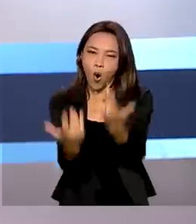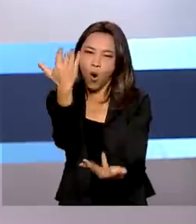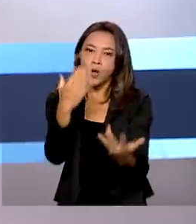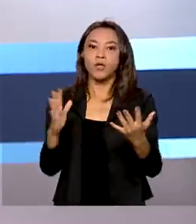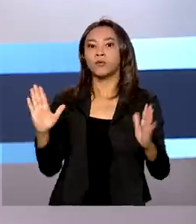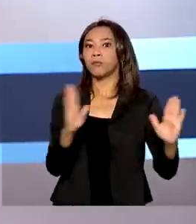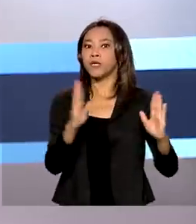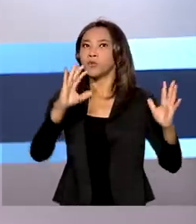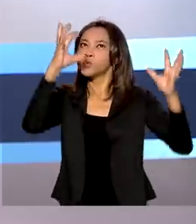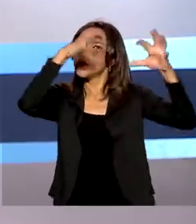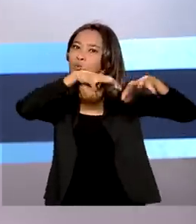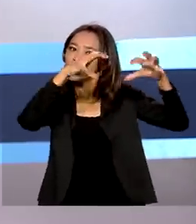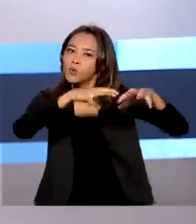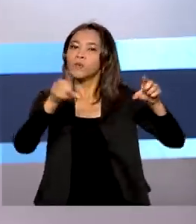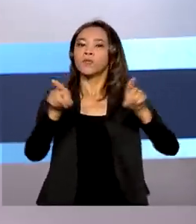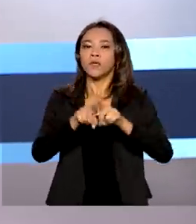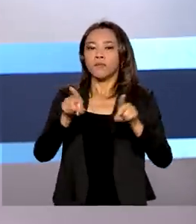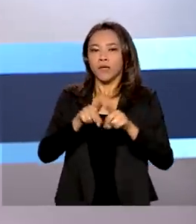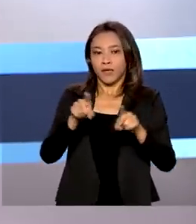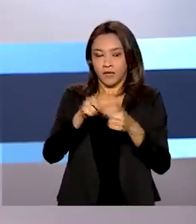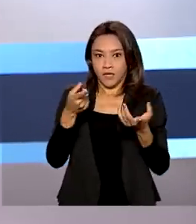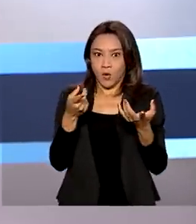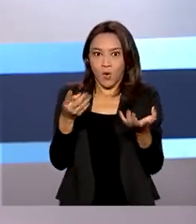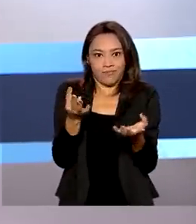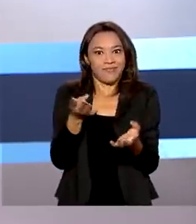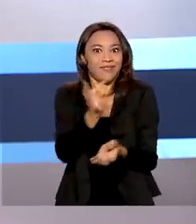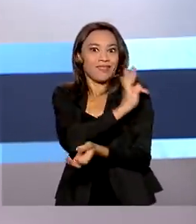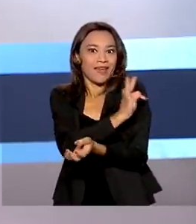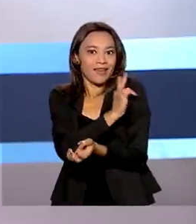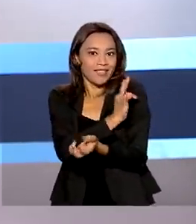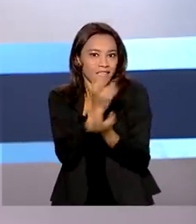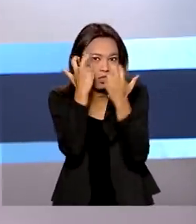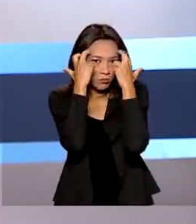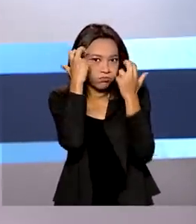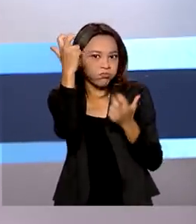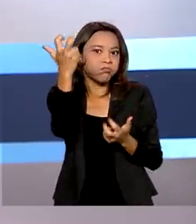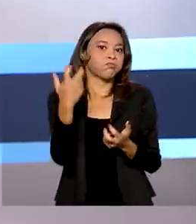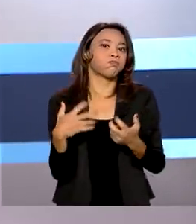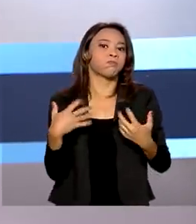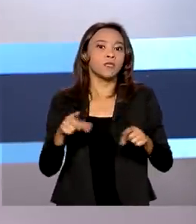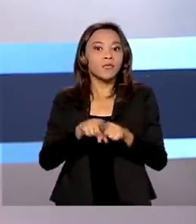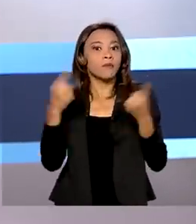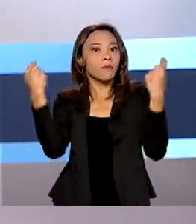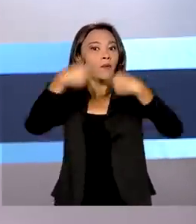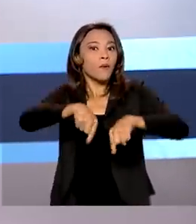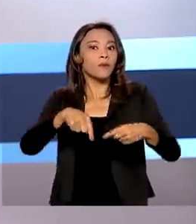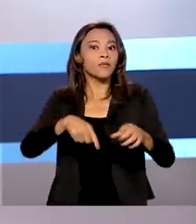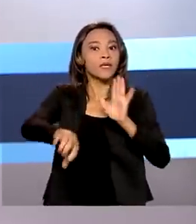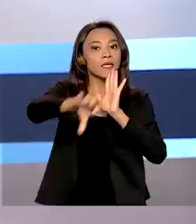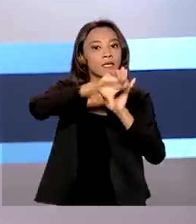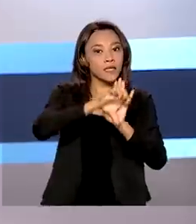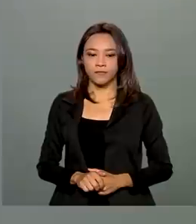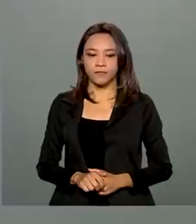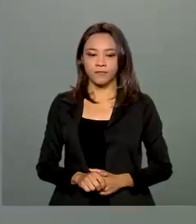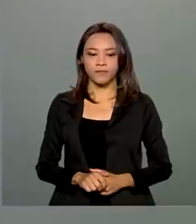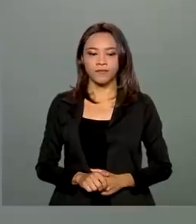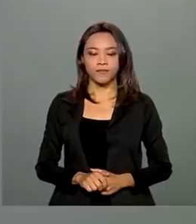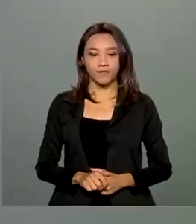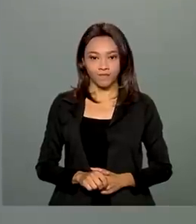chuvosas, com técnicas de inteligência artificial e o combate a crimes ambientais por cinco anos.